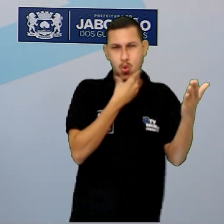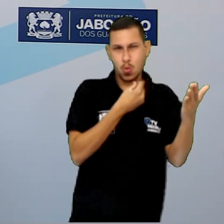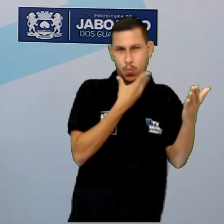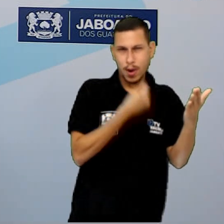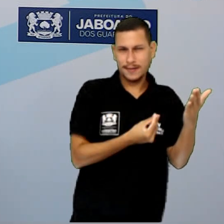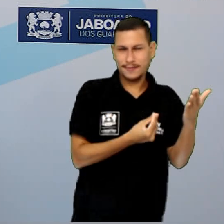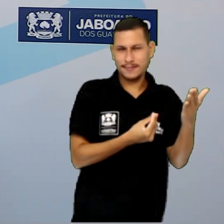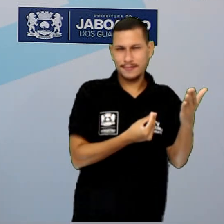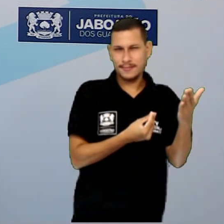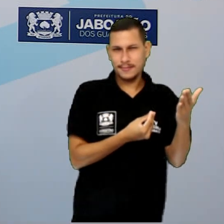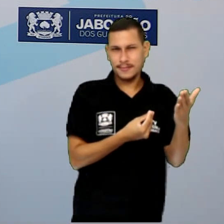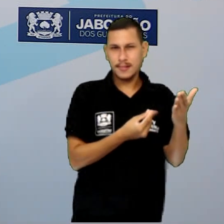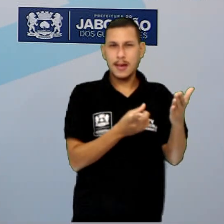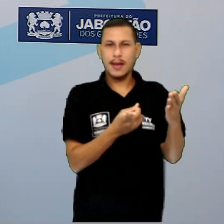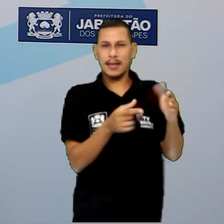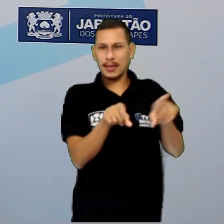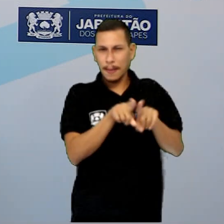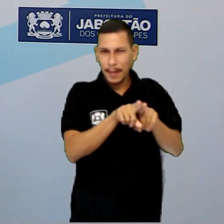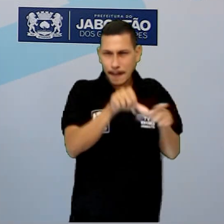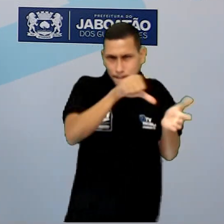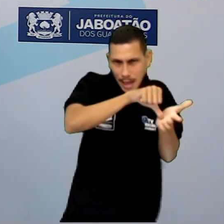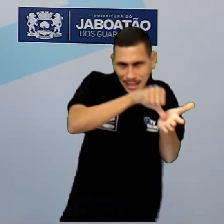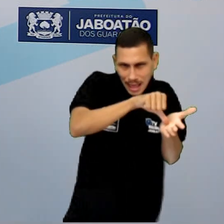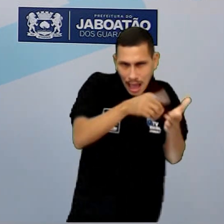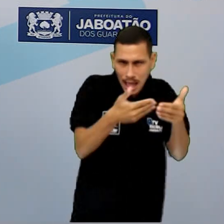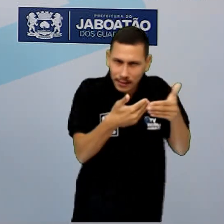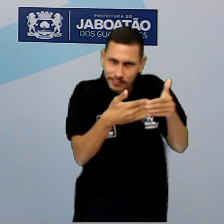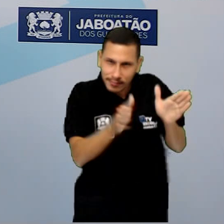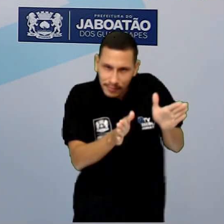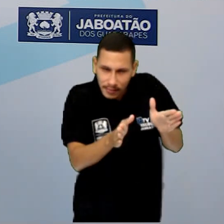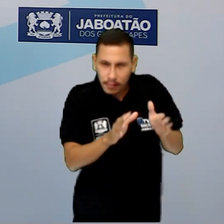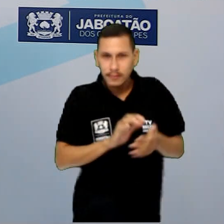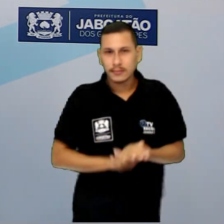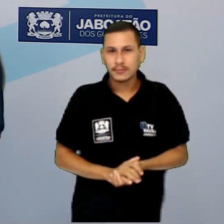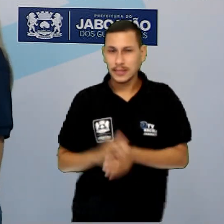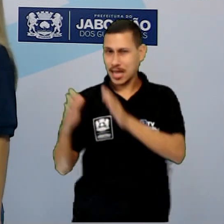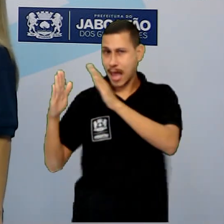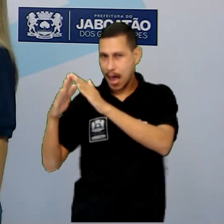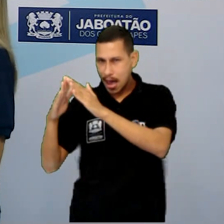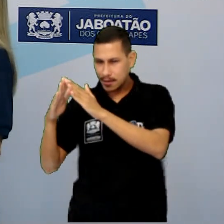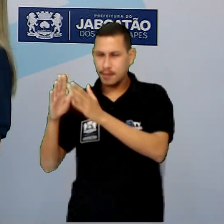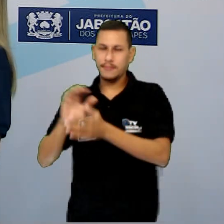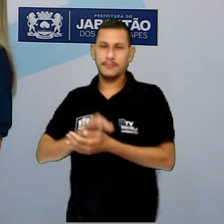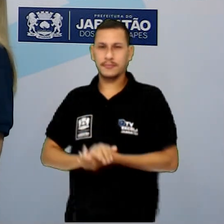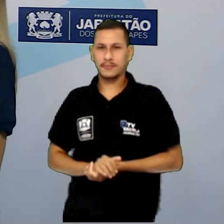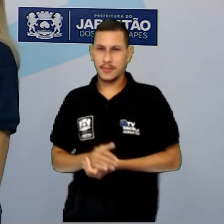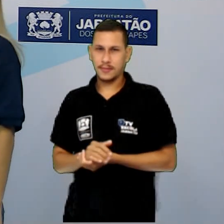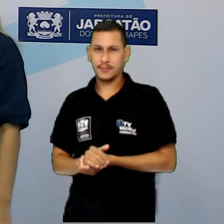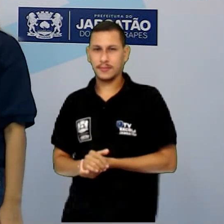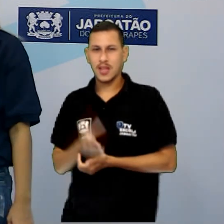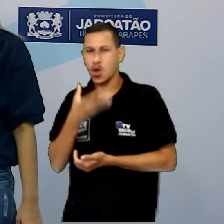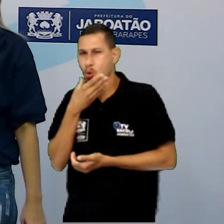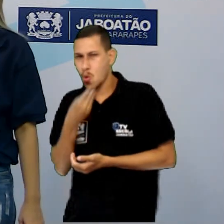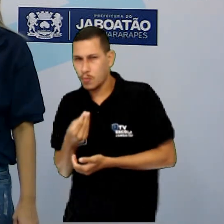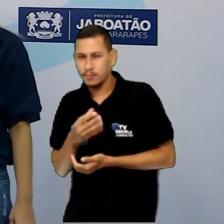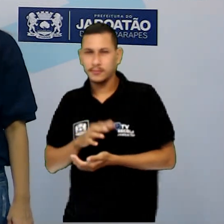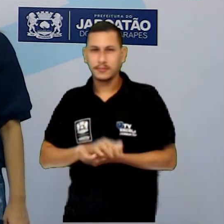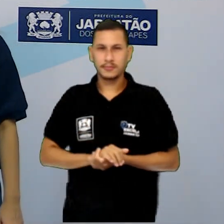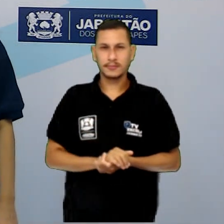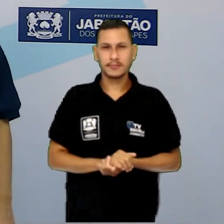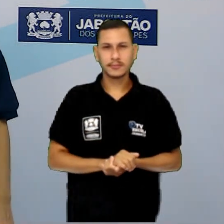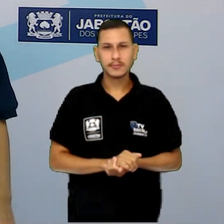a entrada da praça e a casa de Marcos. Olha só, eu quero